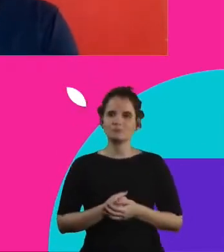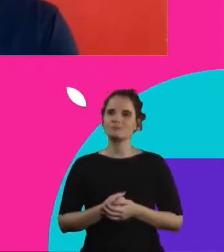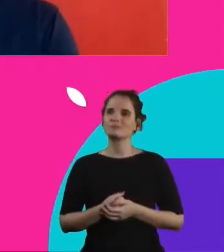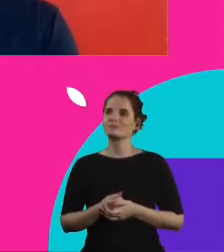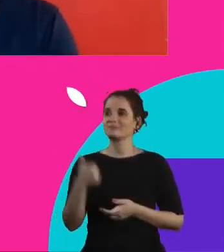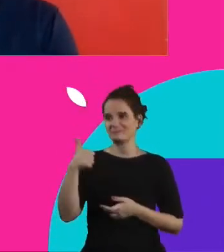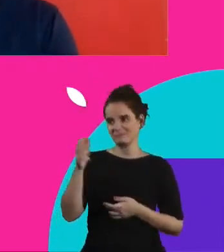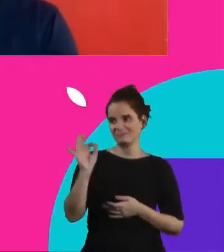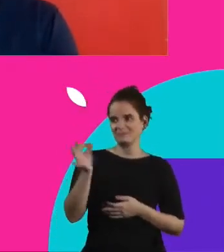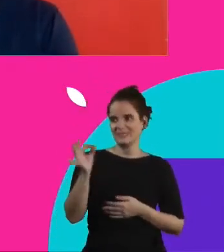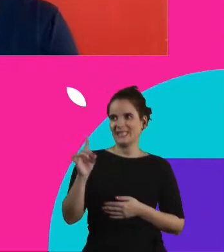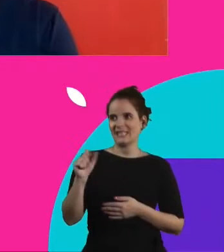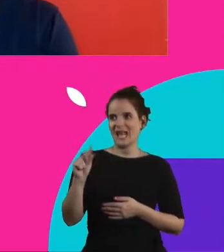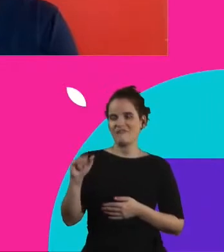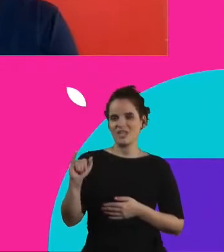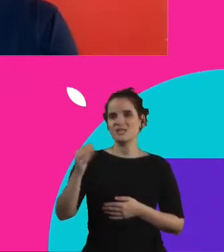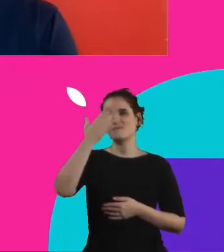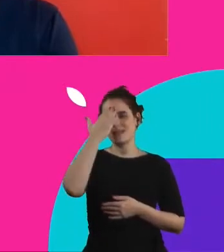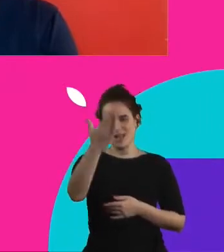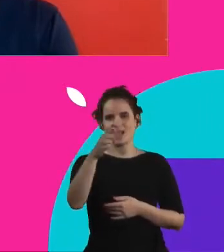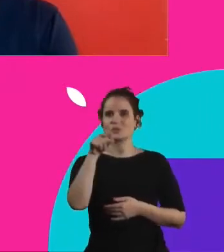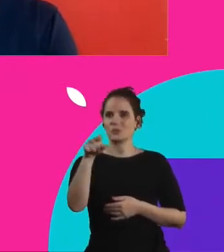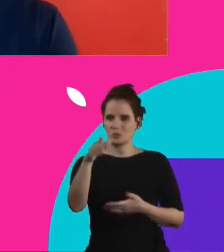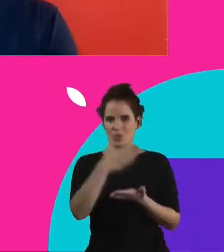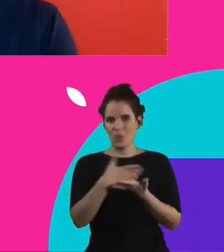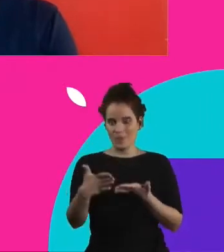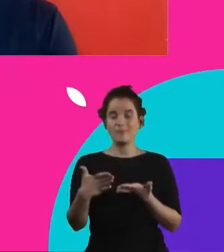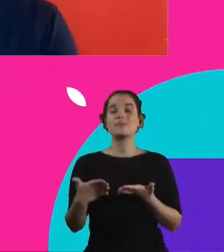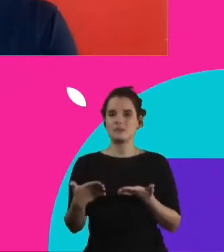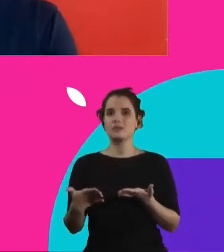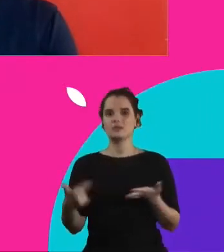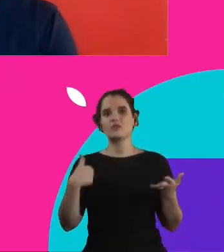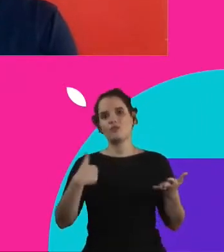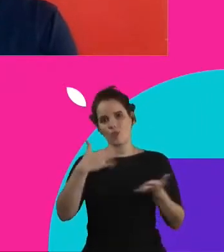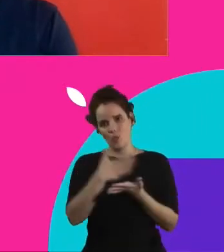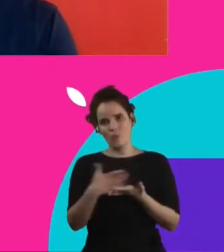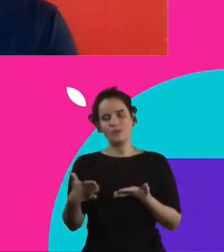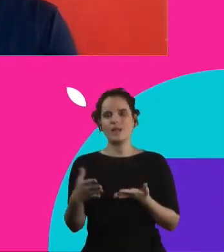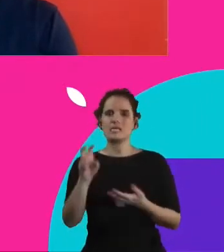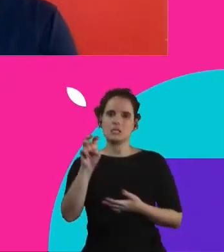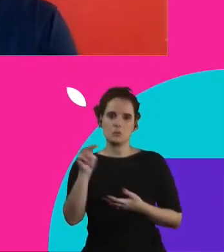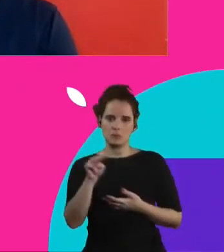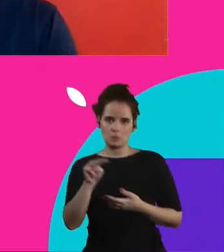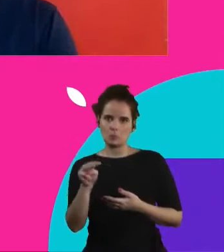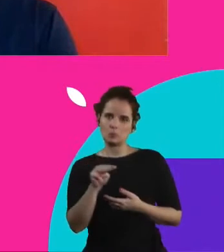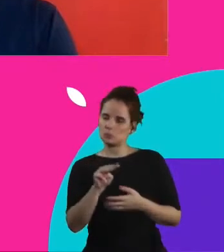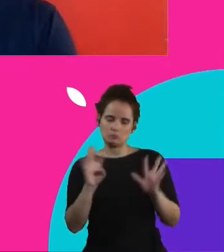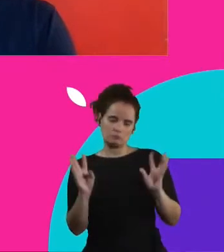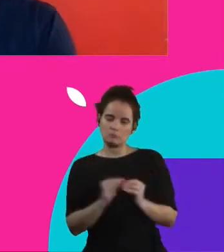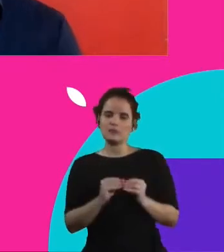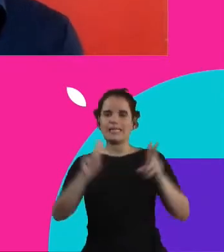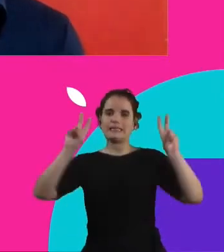Muito bom, muito bom, Davi. Obrigada aí por a sua introdução. Eu vou começar aqui, então, falando cinco minutinhos, tá? Um pouco da